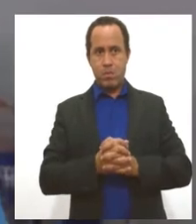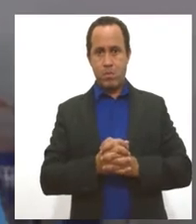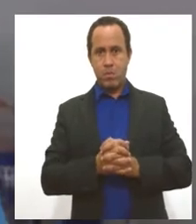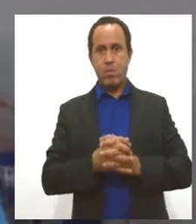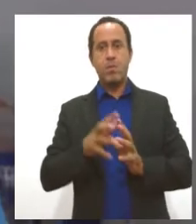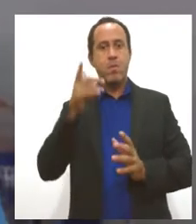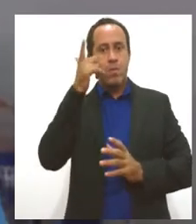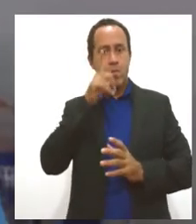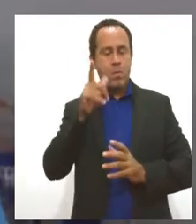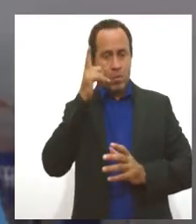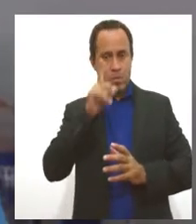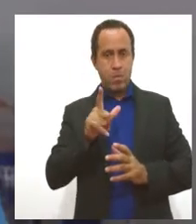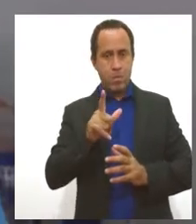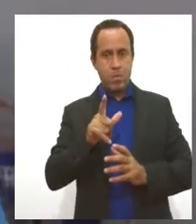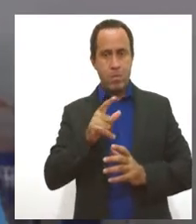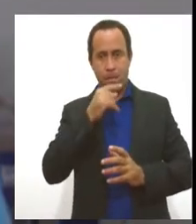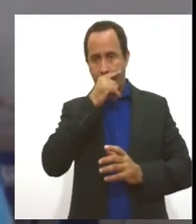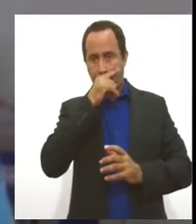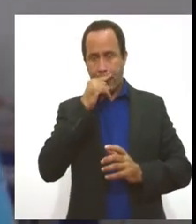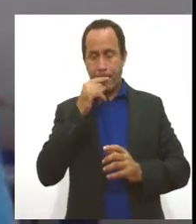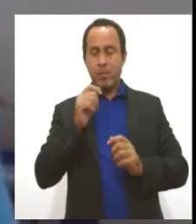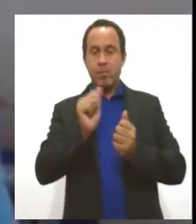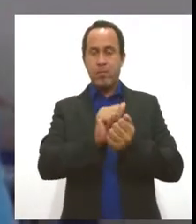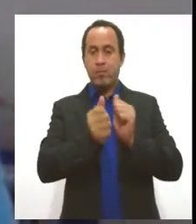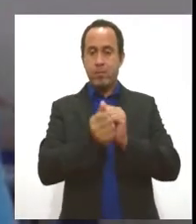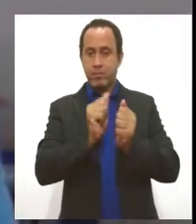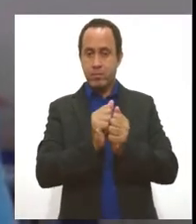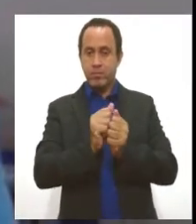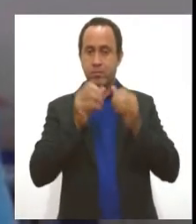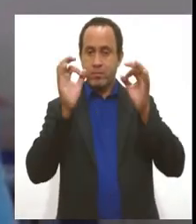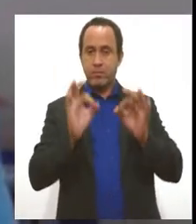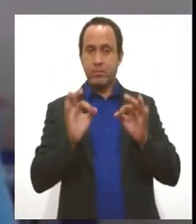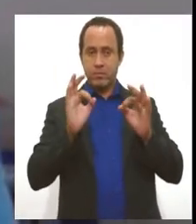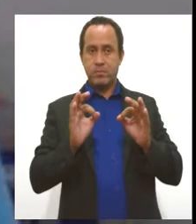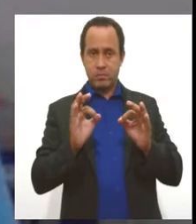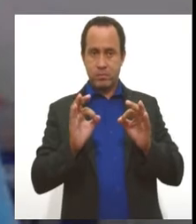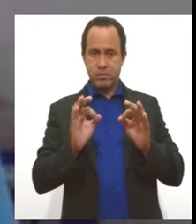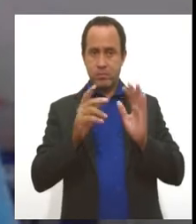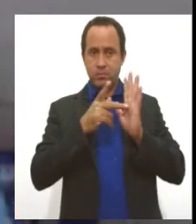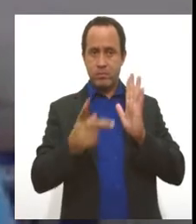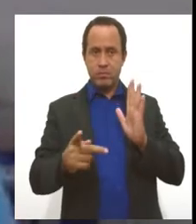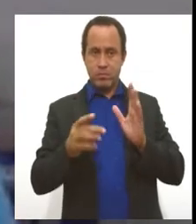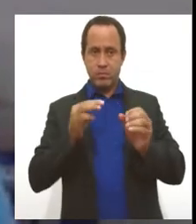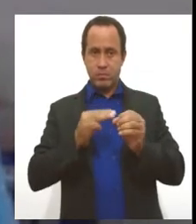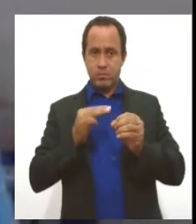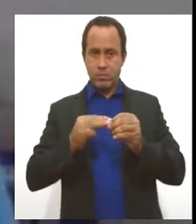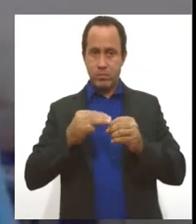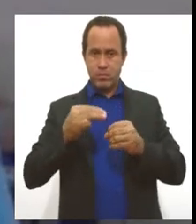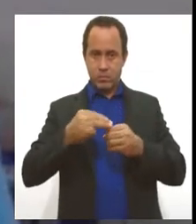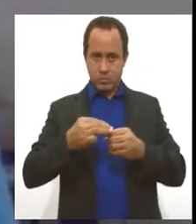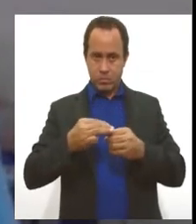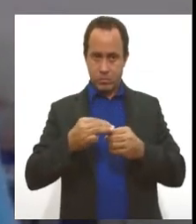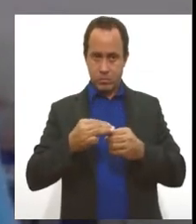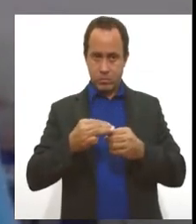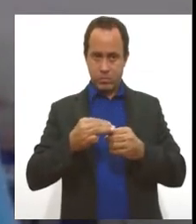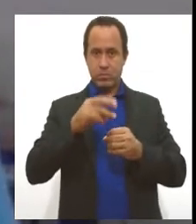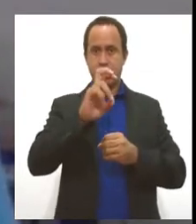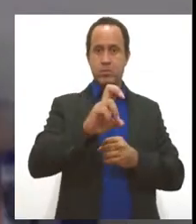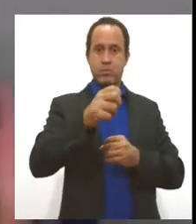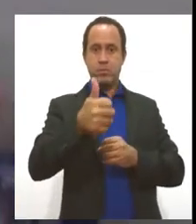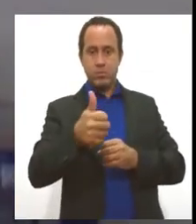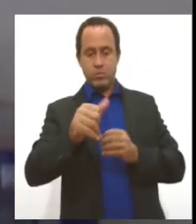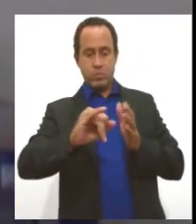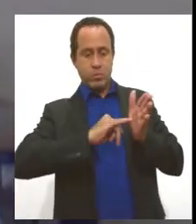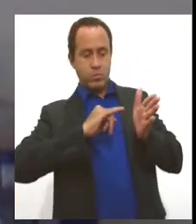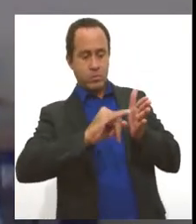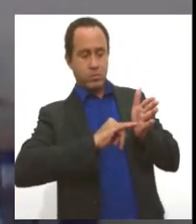Ganhar as condições adequadas para fazer a política para a infância da adolescência. Esses municípios, então, passaram, esses 51 municípios que se inscreveram,